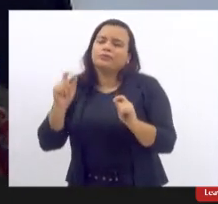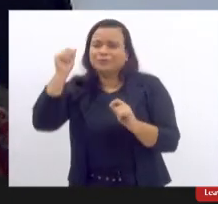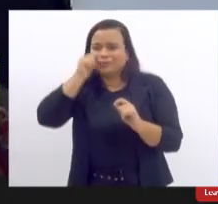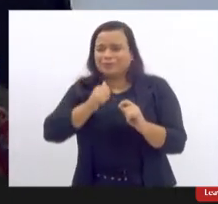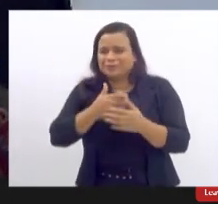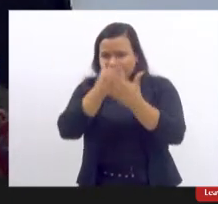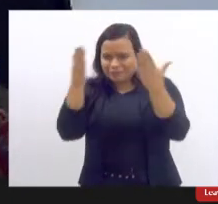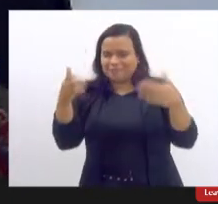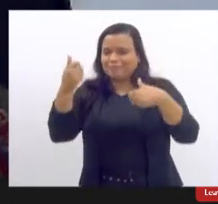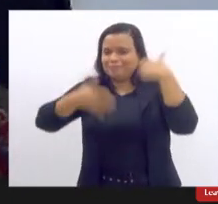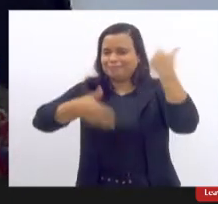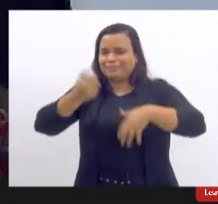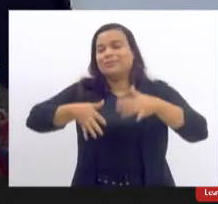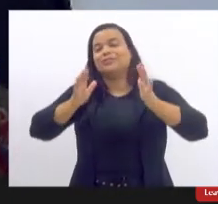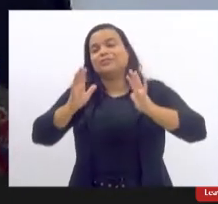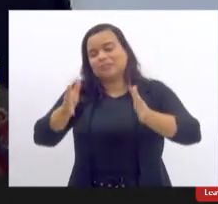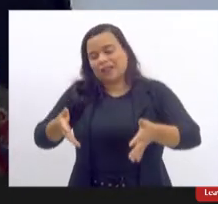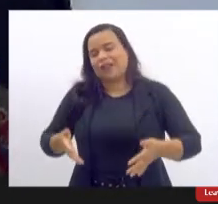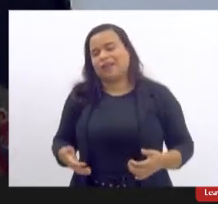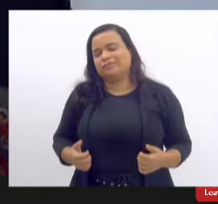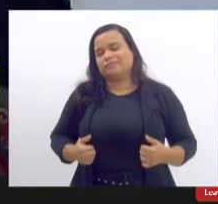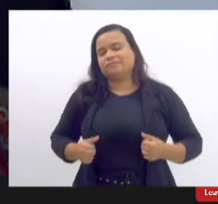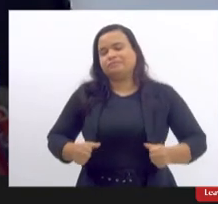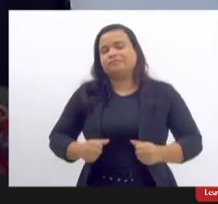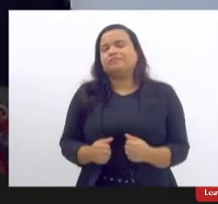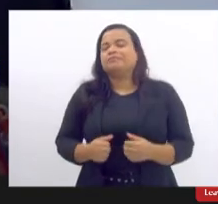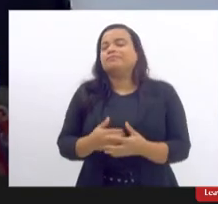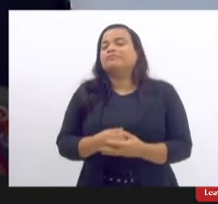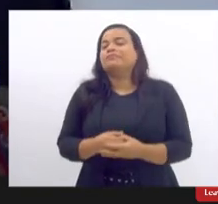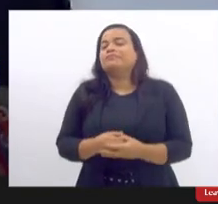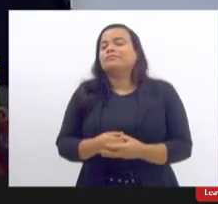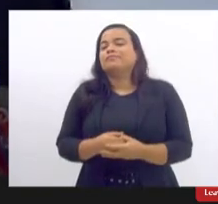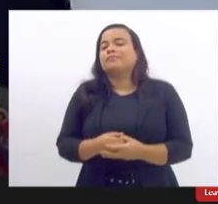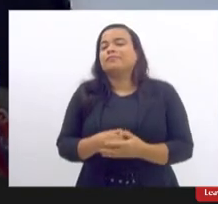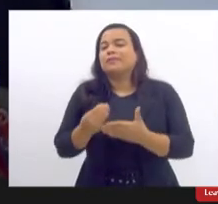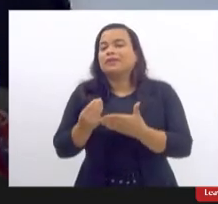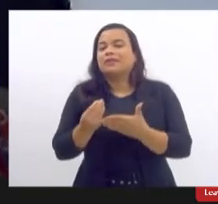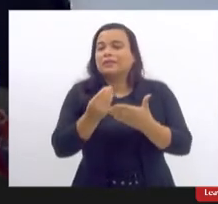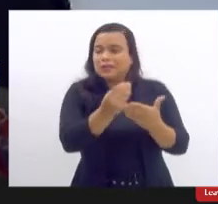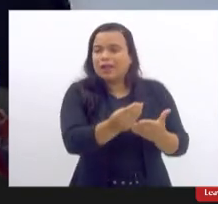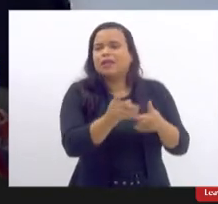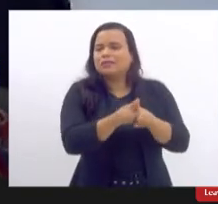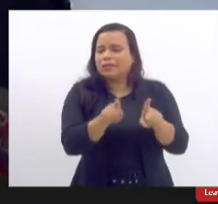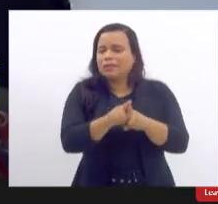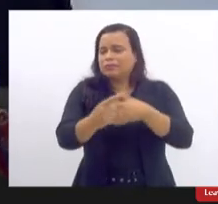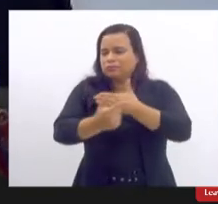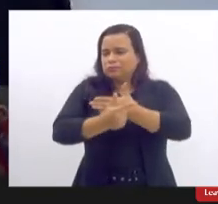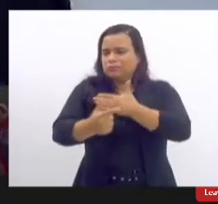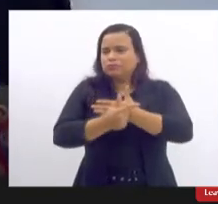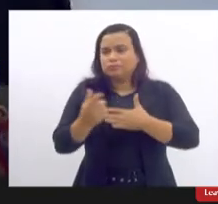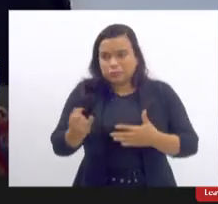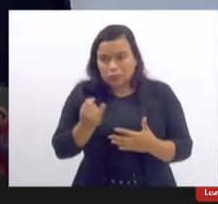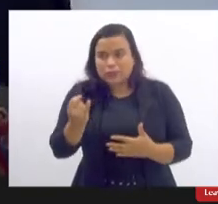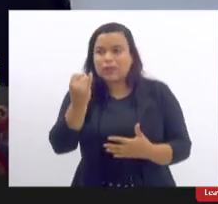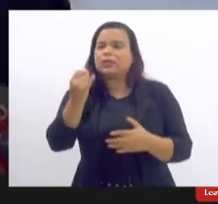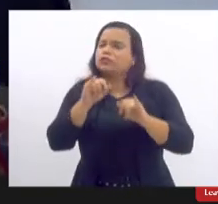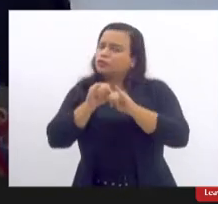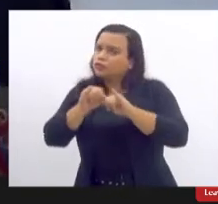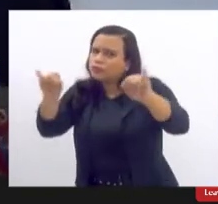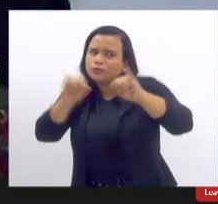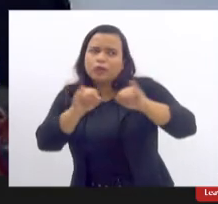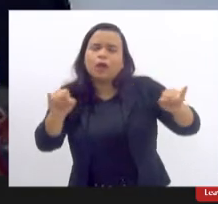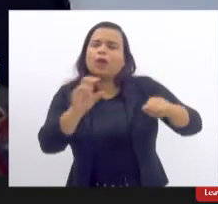que já falaram hoje aqui atribuem um papel importante até de divulgar